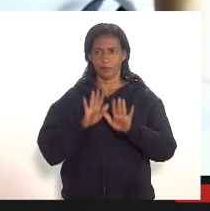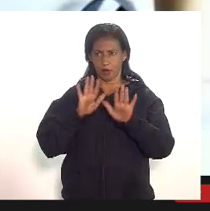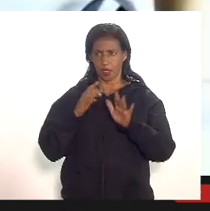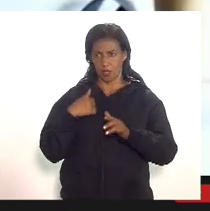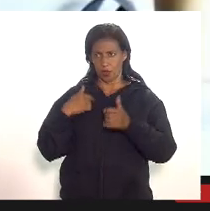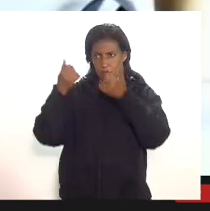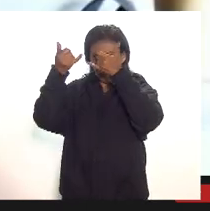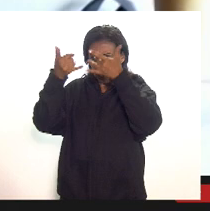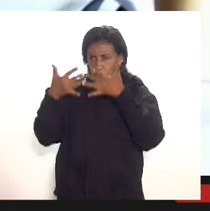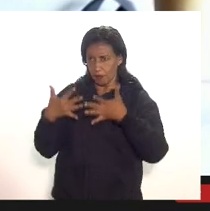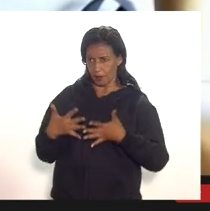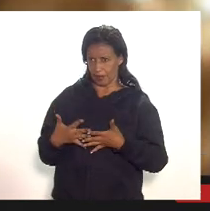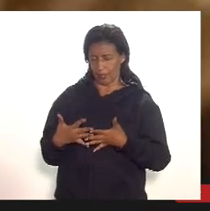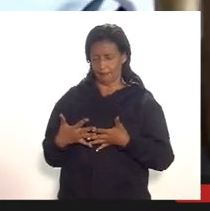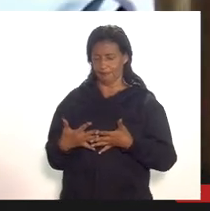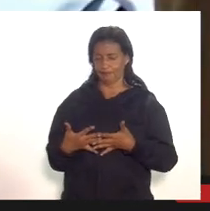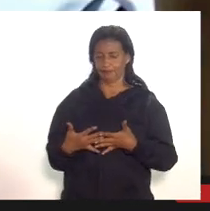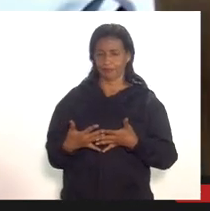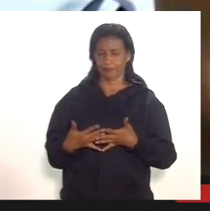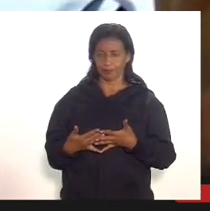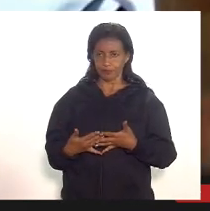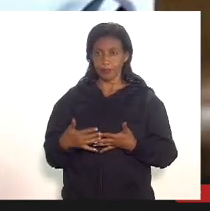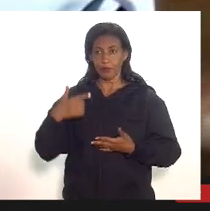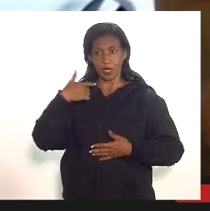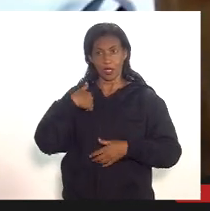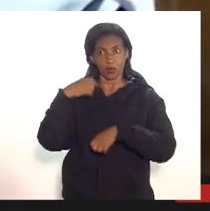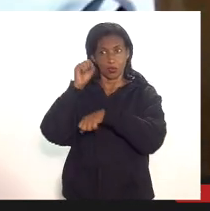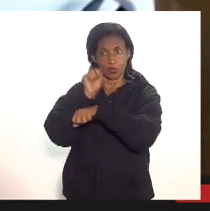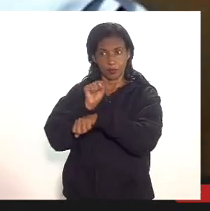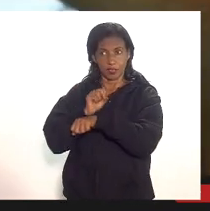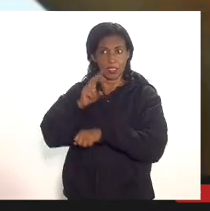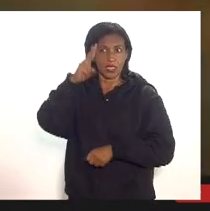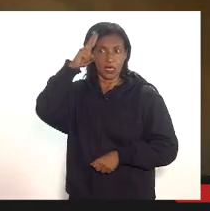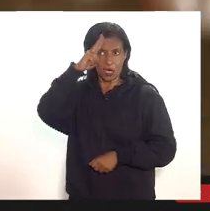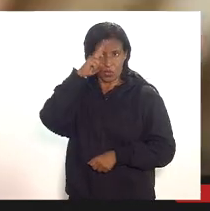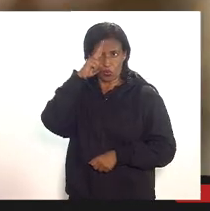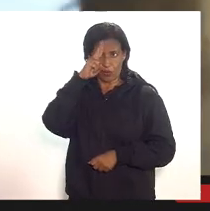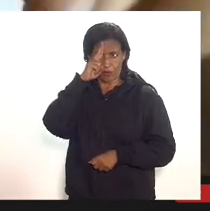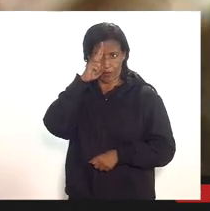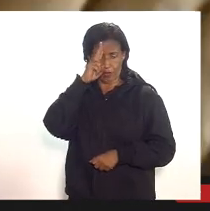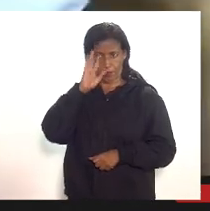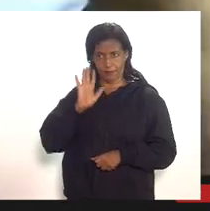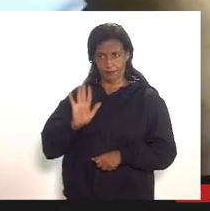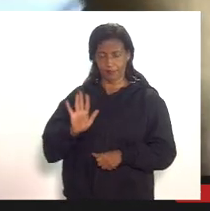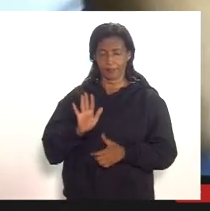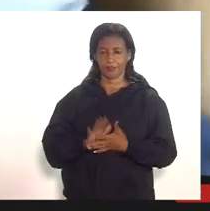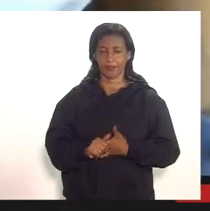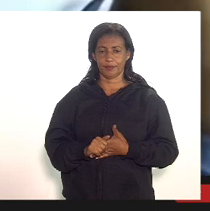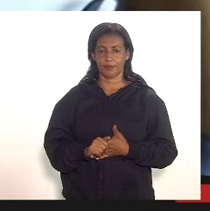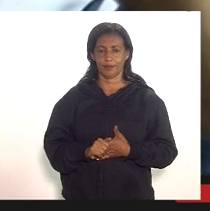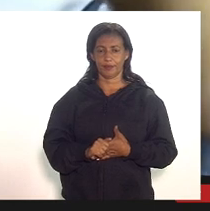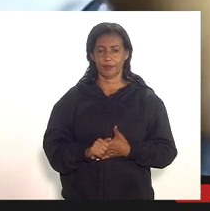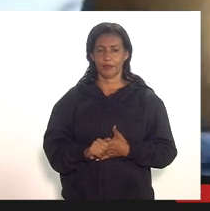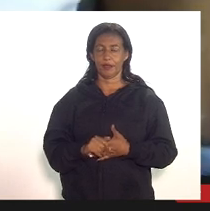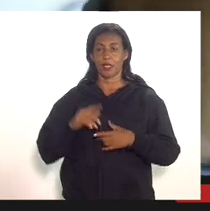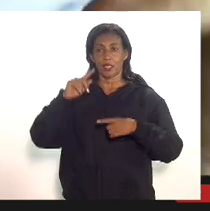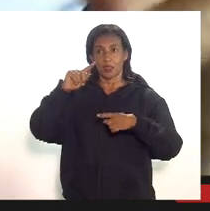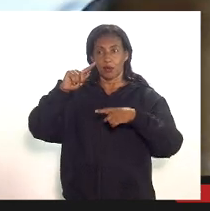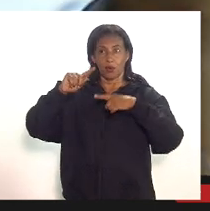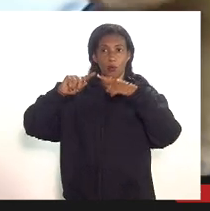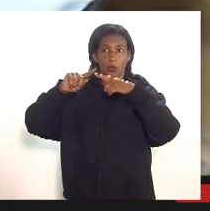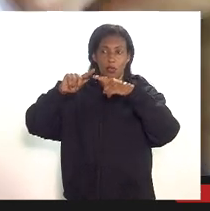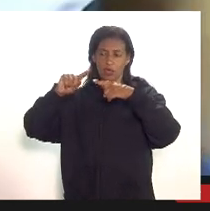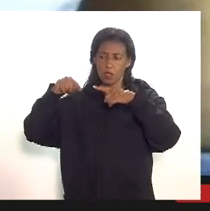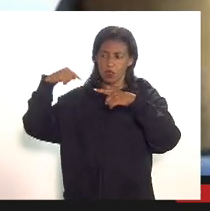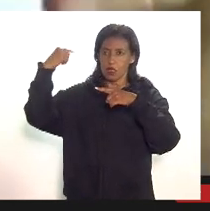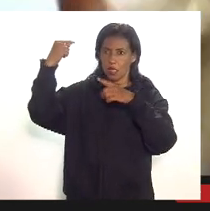eu estou aguardando a exposição de segunda-feira então vamos fazer depois da exposição de